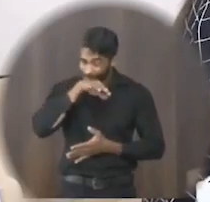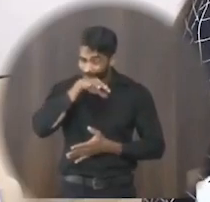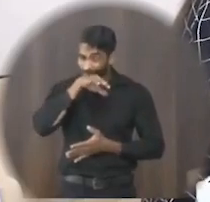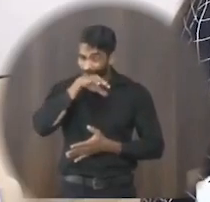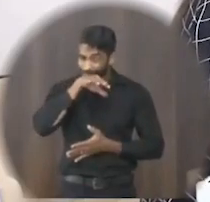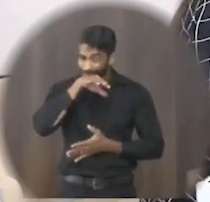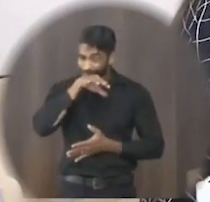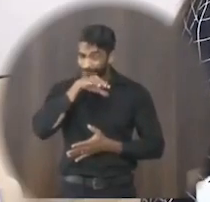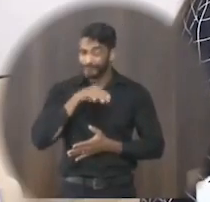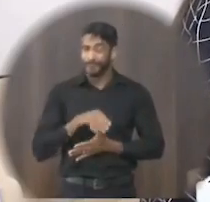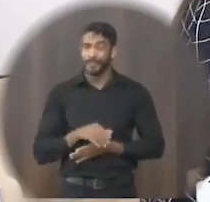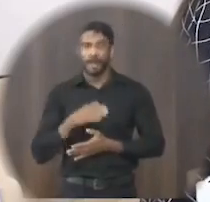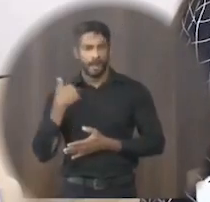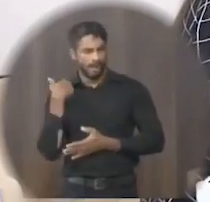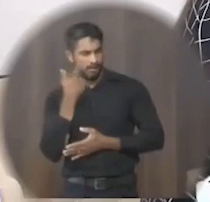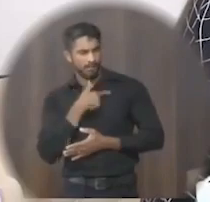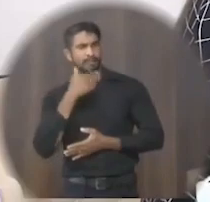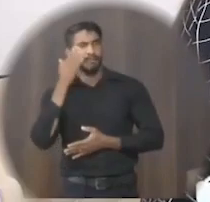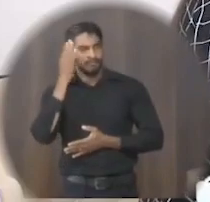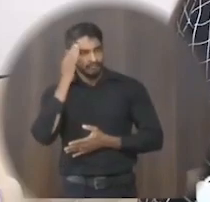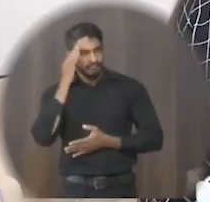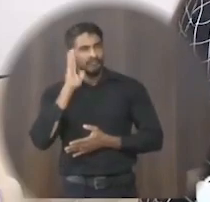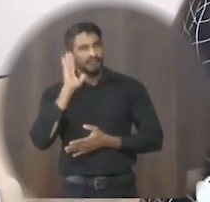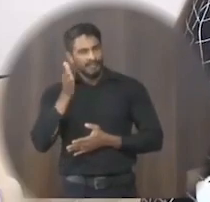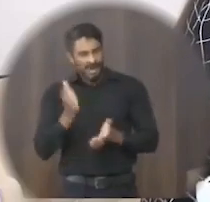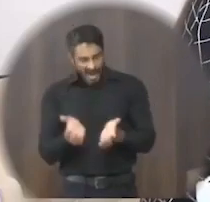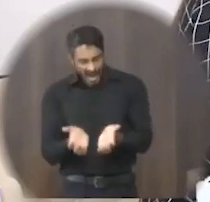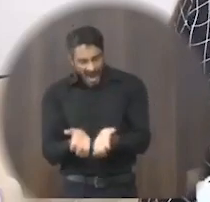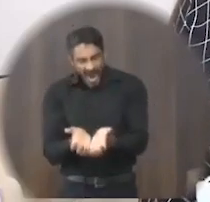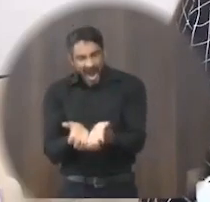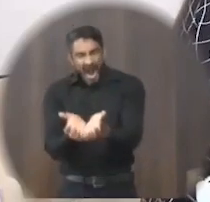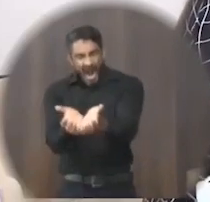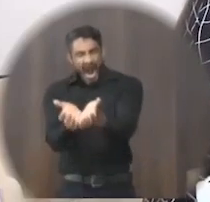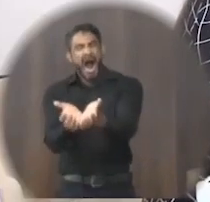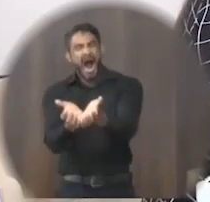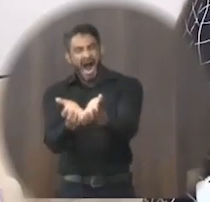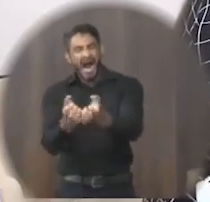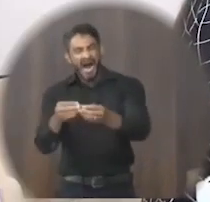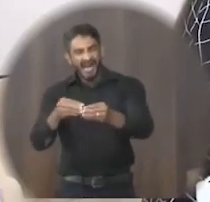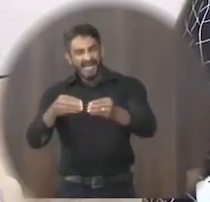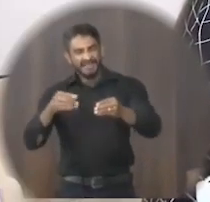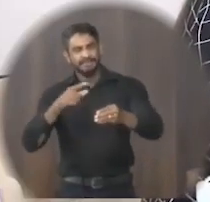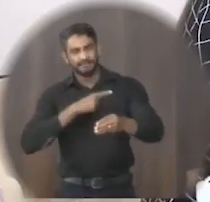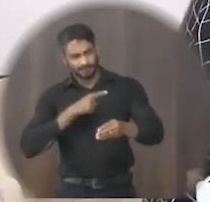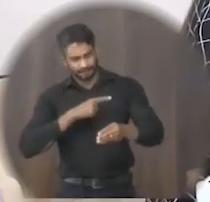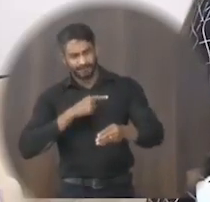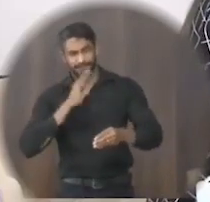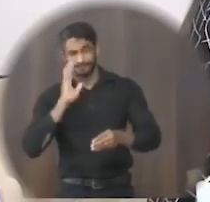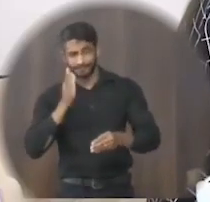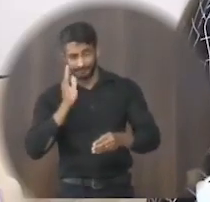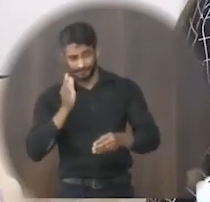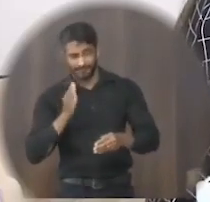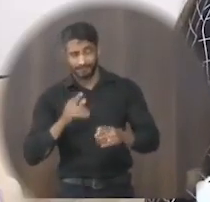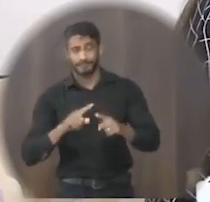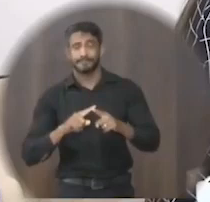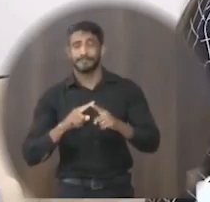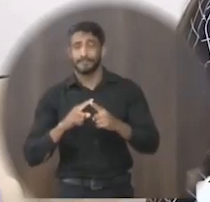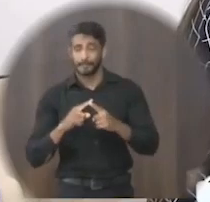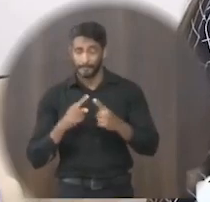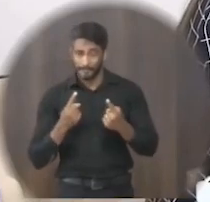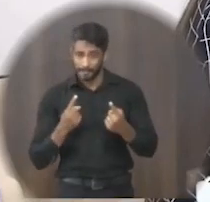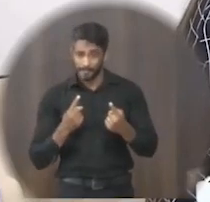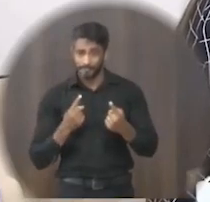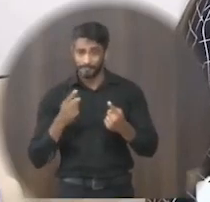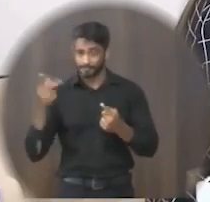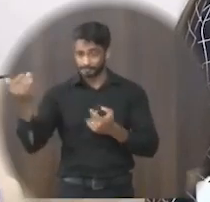a gente sabe que já foi passado ali já teve as patrolas já passaram ali mas de